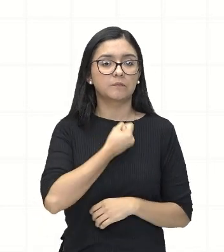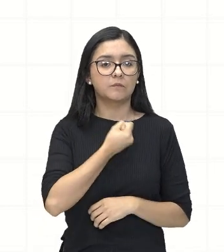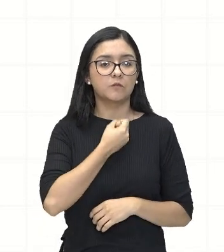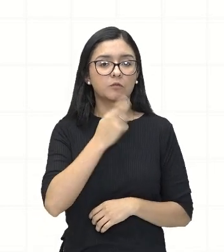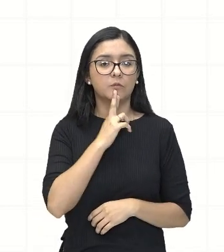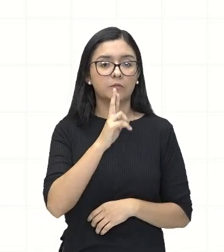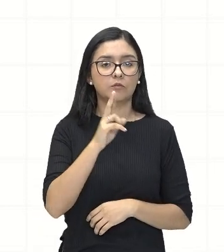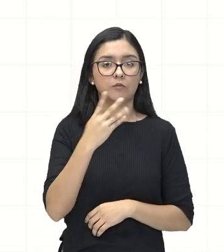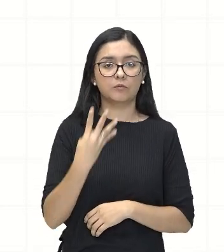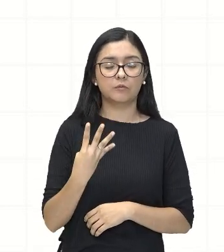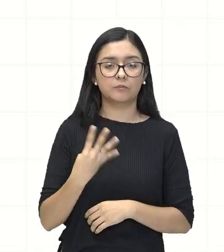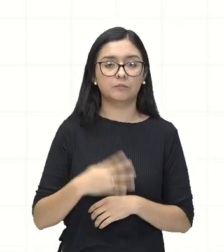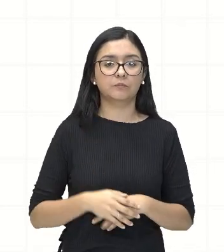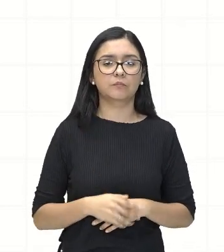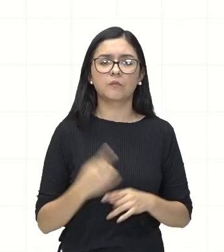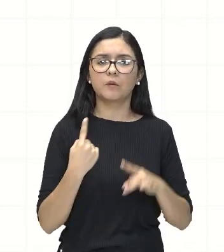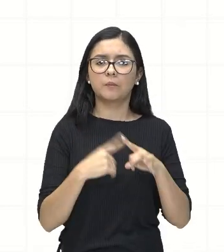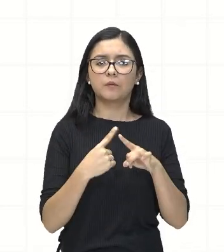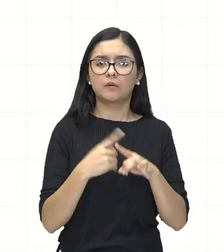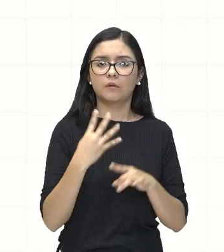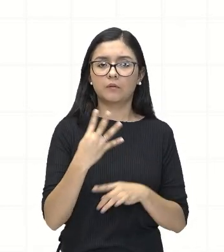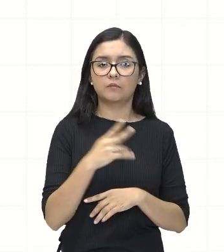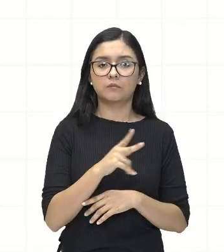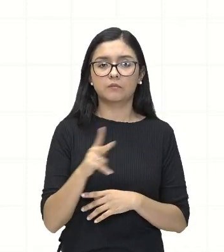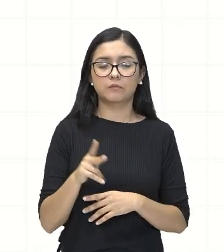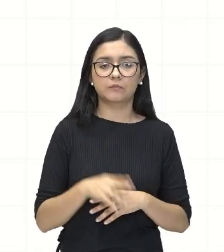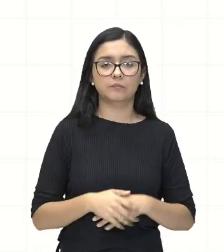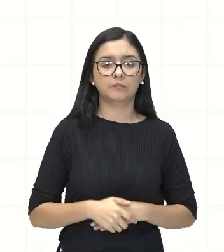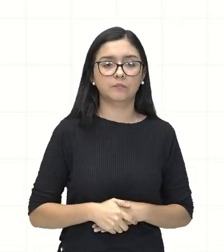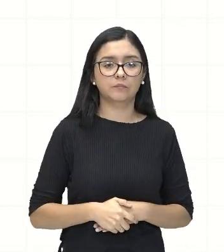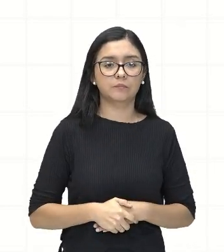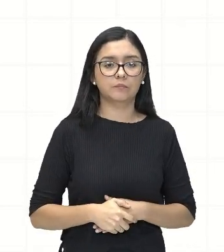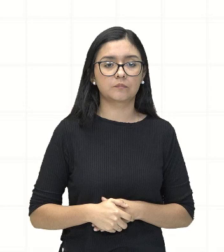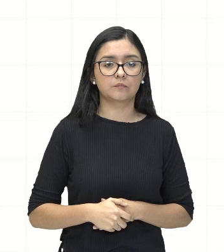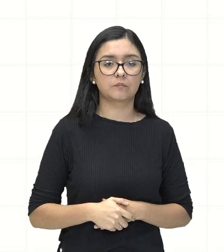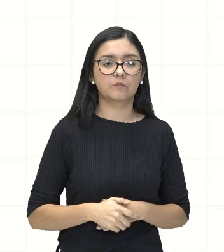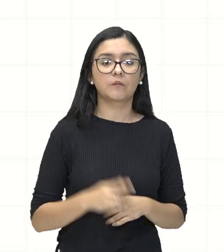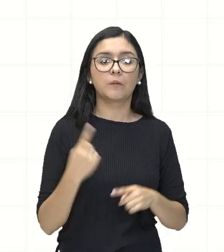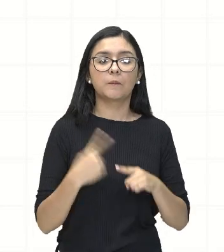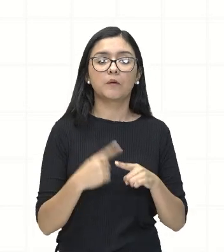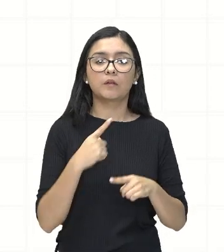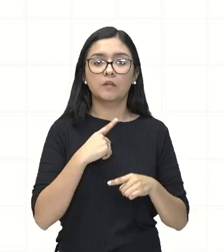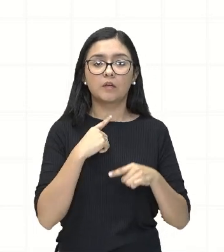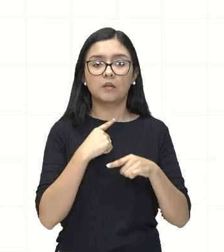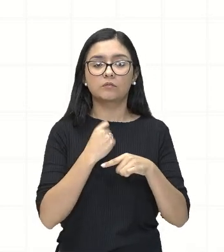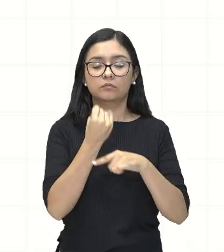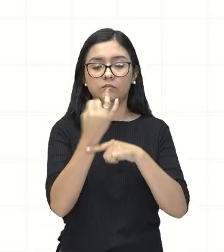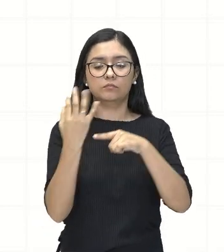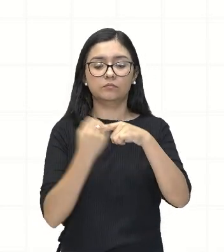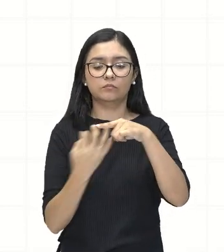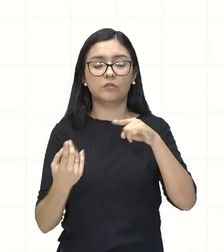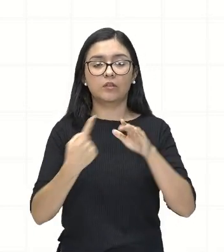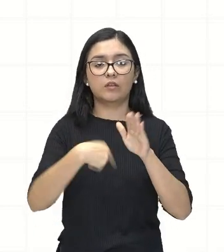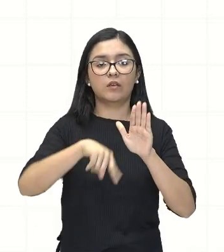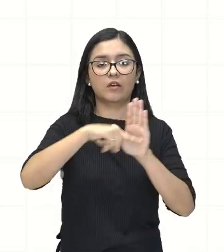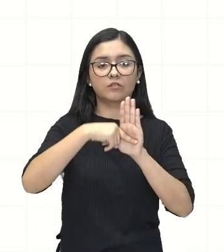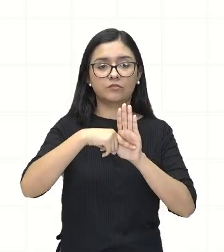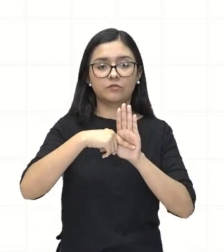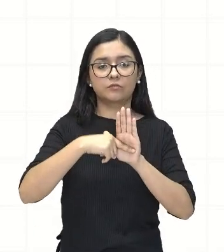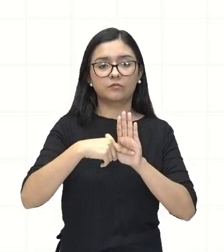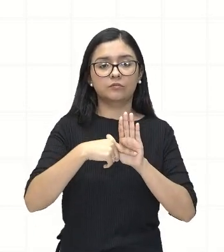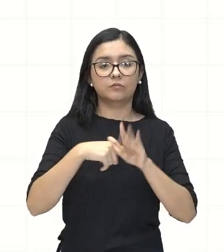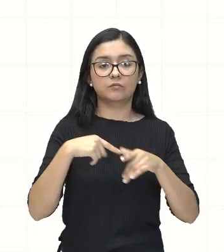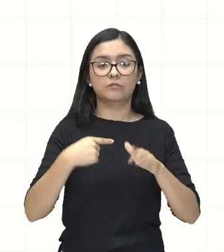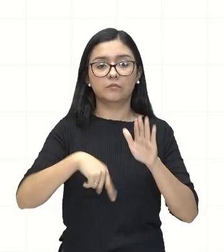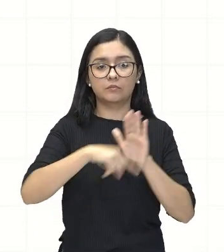4. Por que 4, professor? Porque aqui são dois números negativos. Tá?